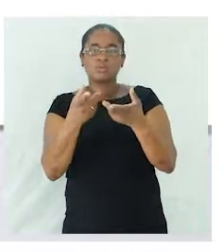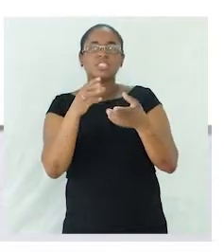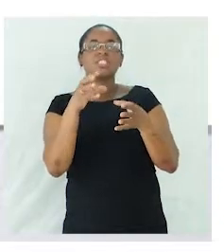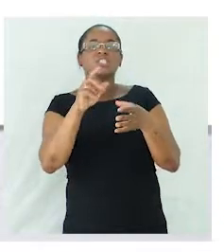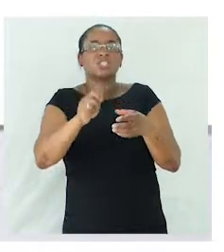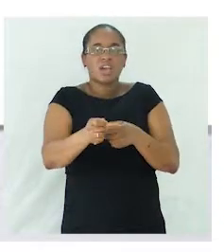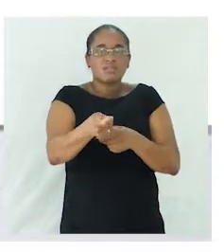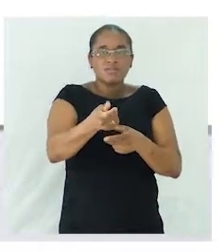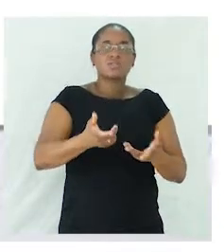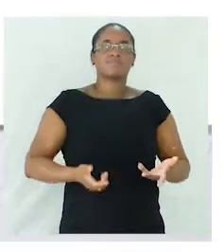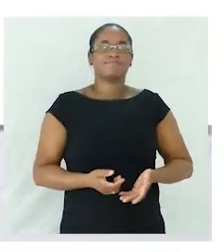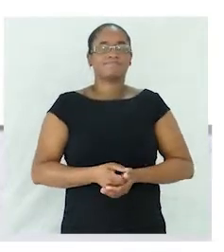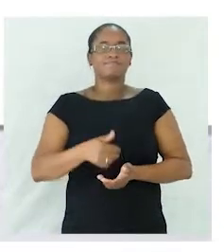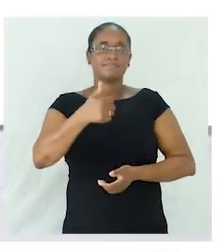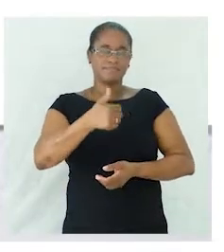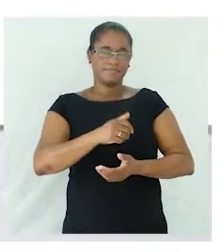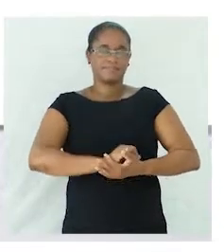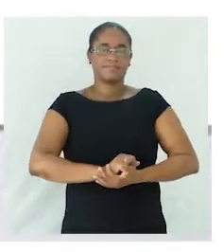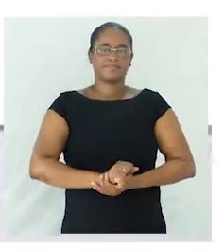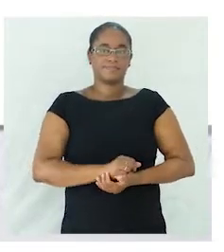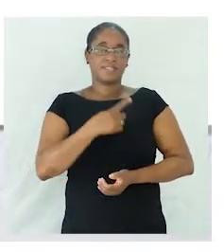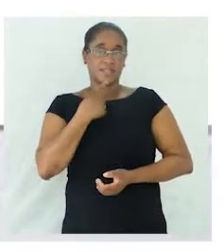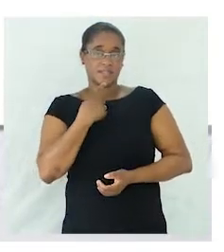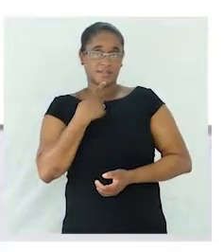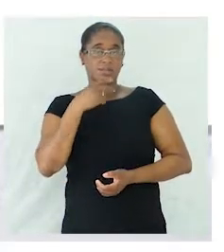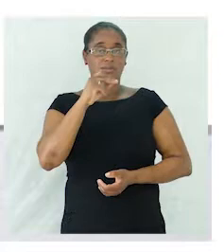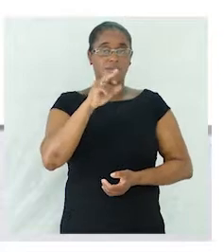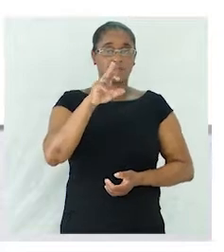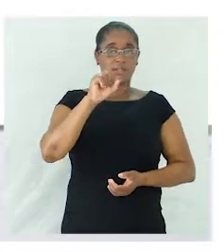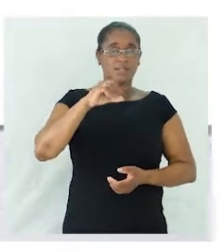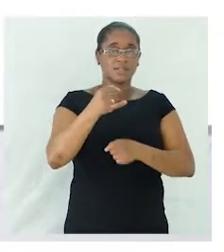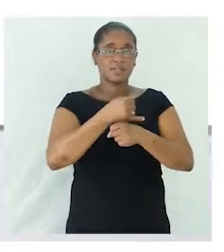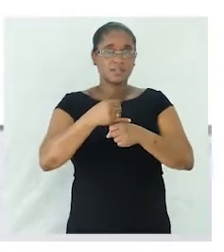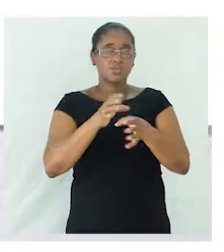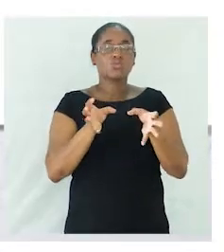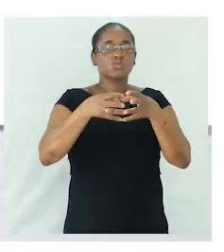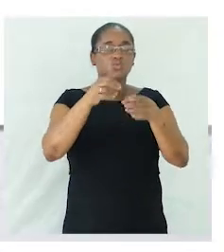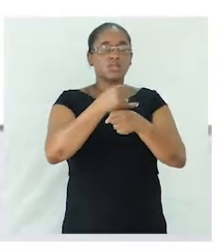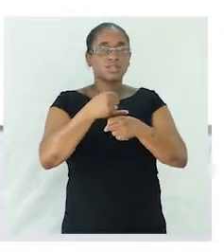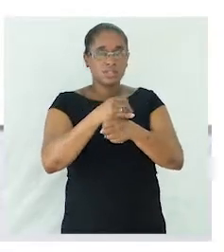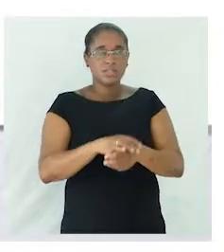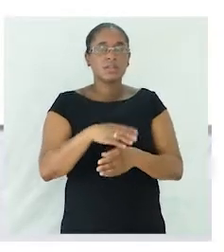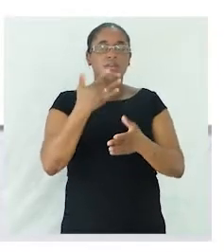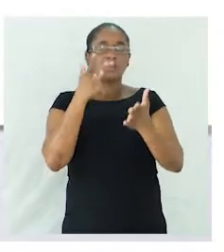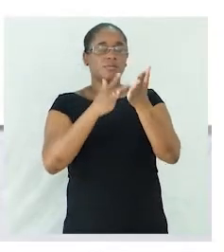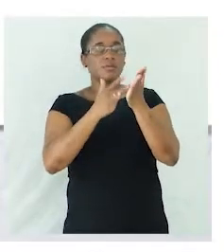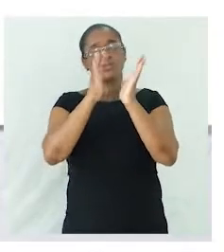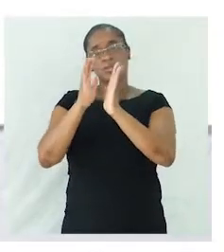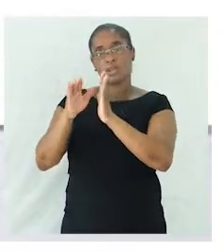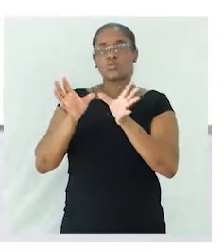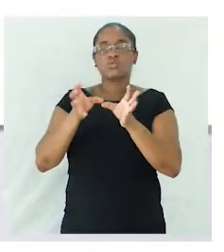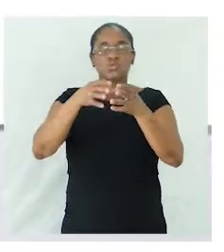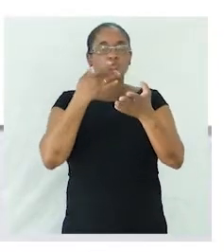Sim? Pois bem. Então, o arquipélago é um conjunto de ilhas. Biblioteca é um conjunto de livros.